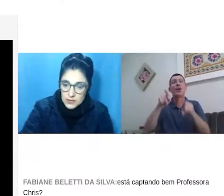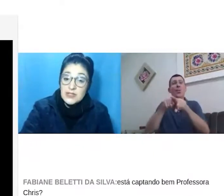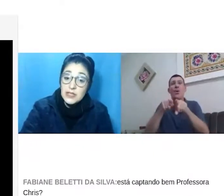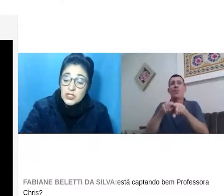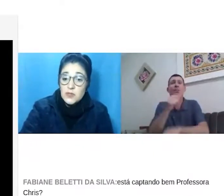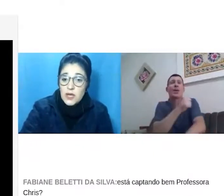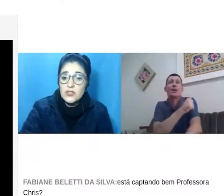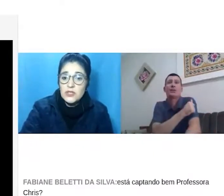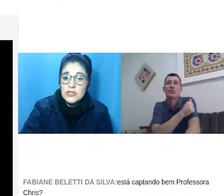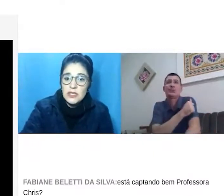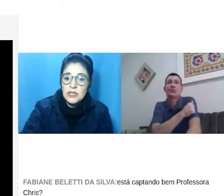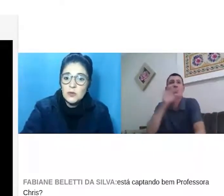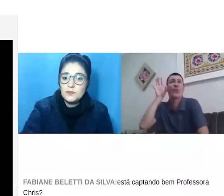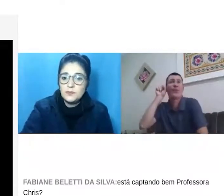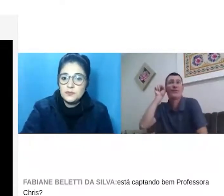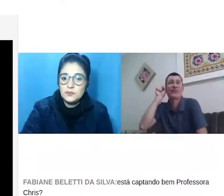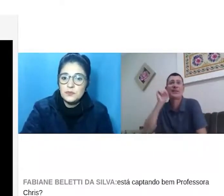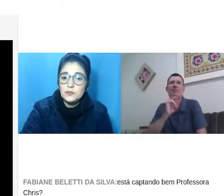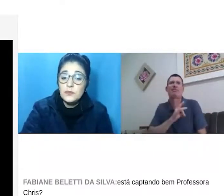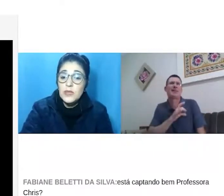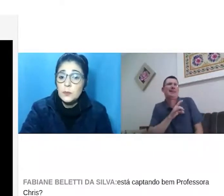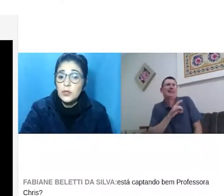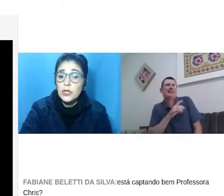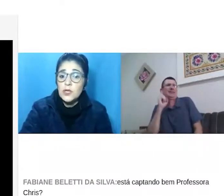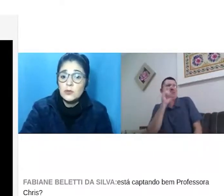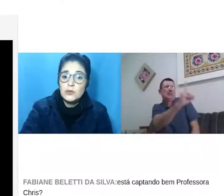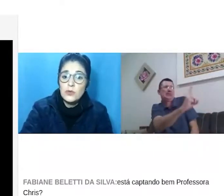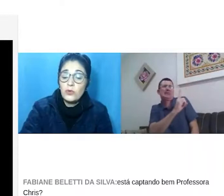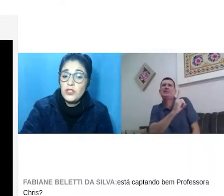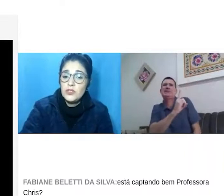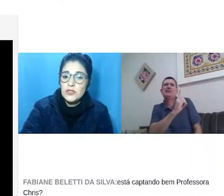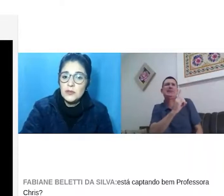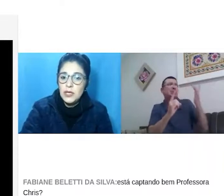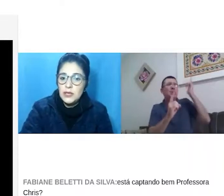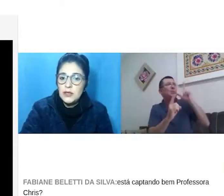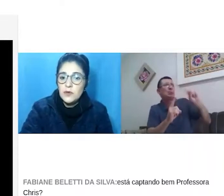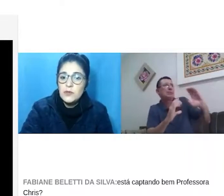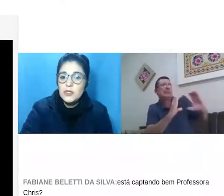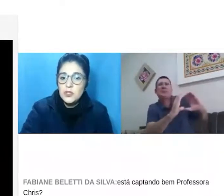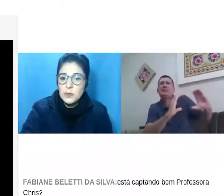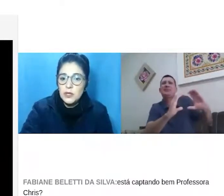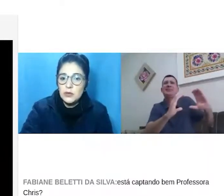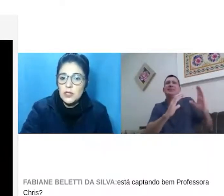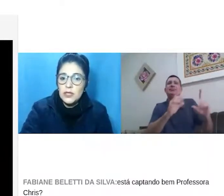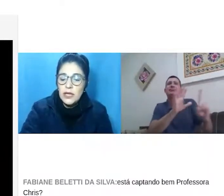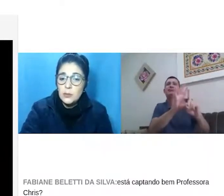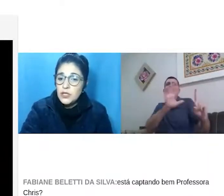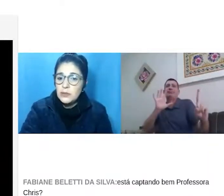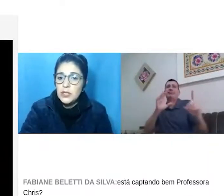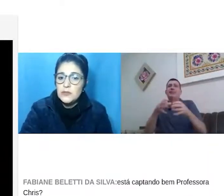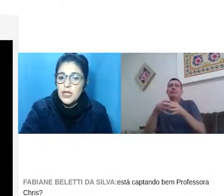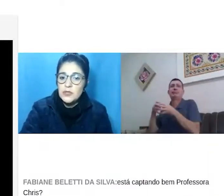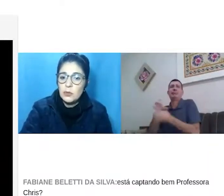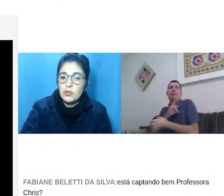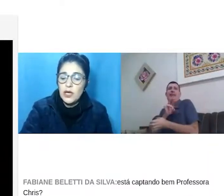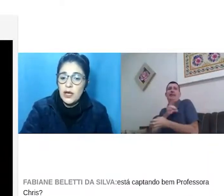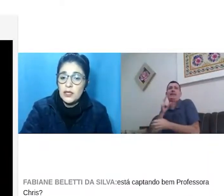de estratégias visuais de ensino, porque os alunos ouvintes também vão sentir medo, né? Porque também